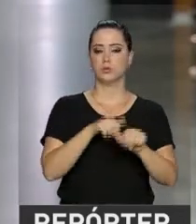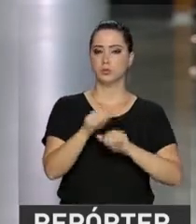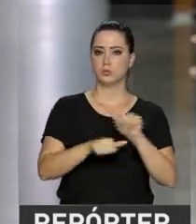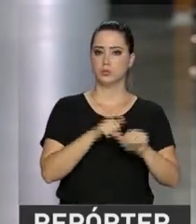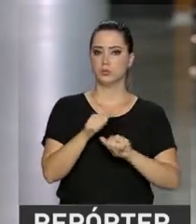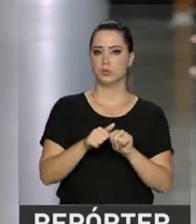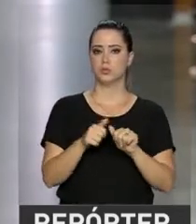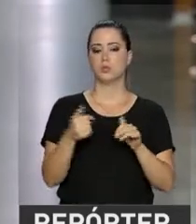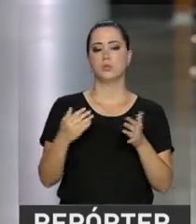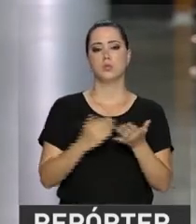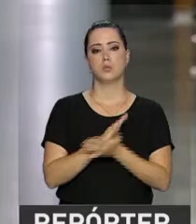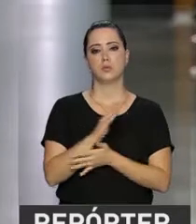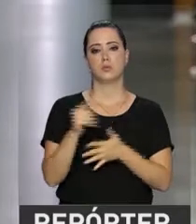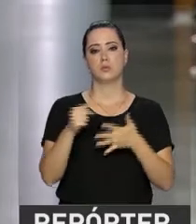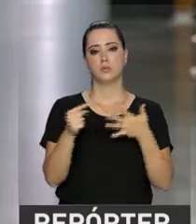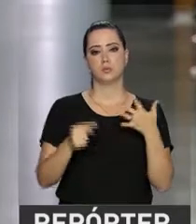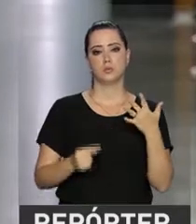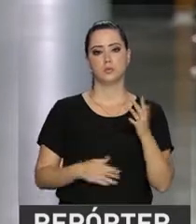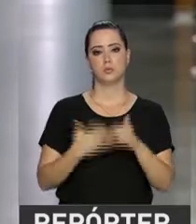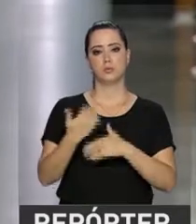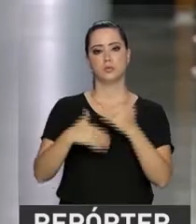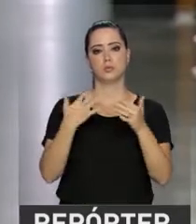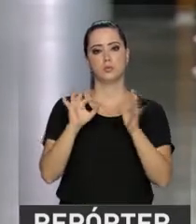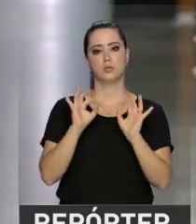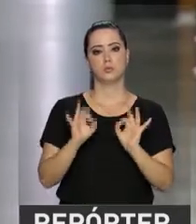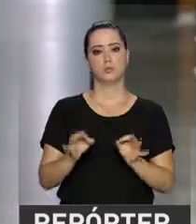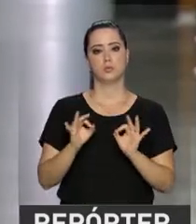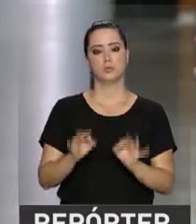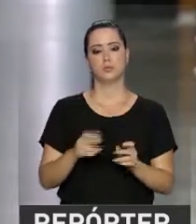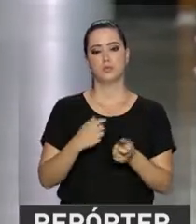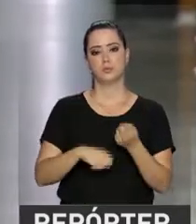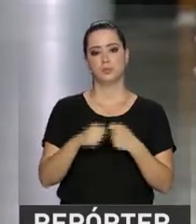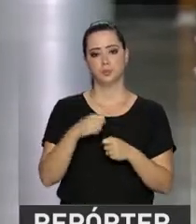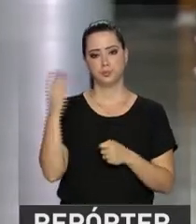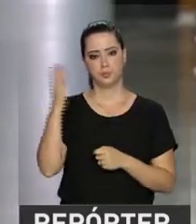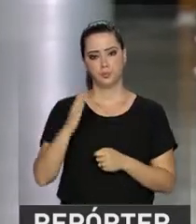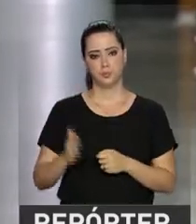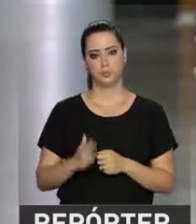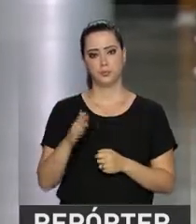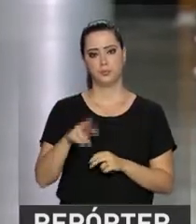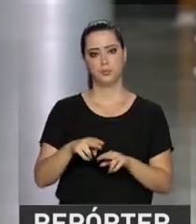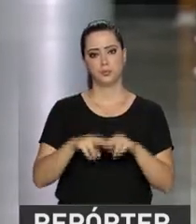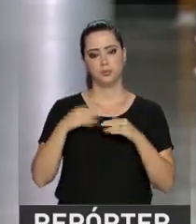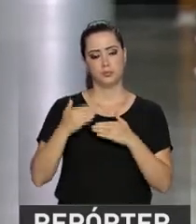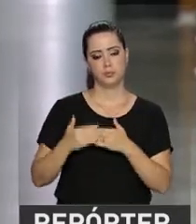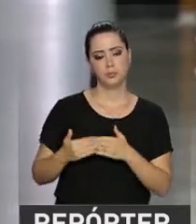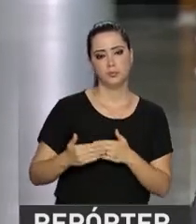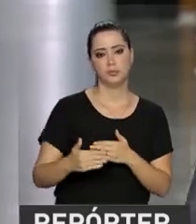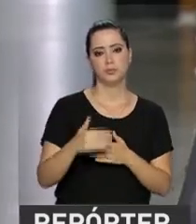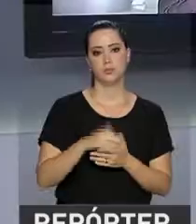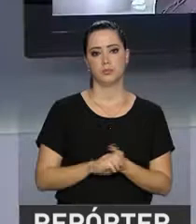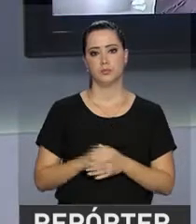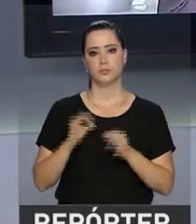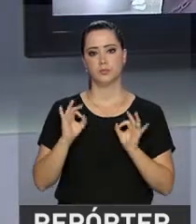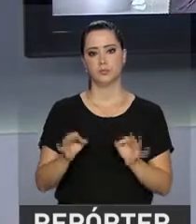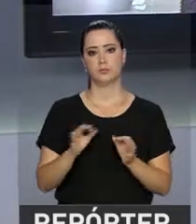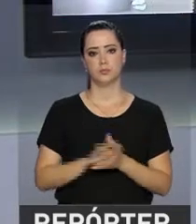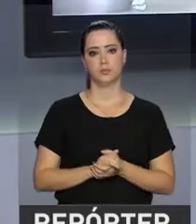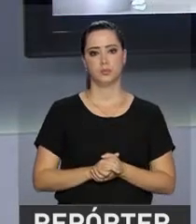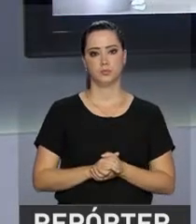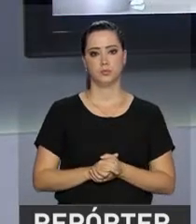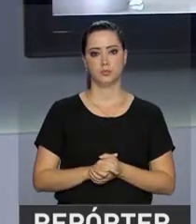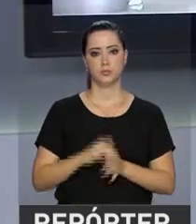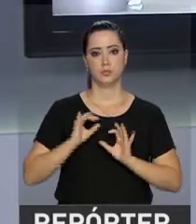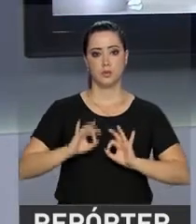aprovação de medidas que assegurem um crescimento sustentável da economia brasileira pelos próximos anos. Roberto, com você.